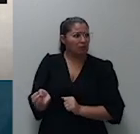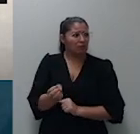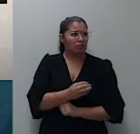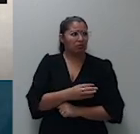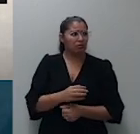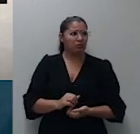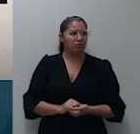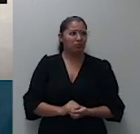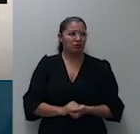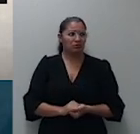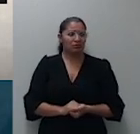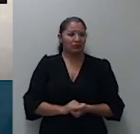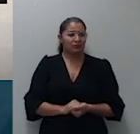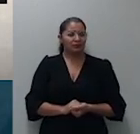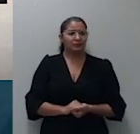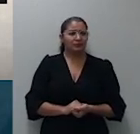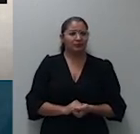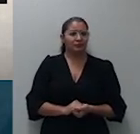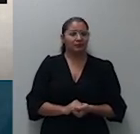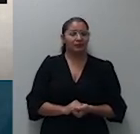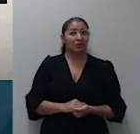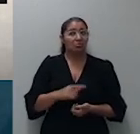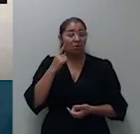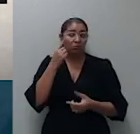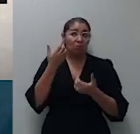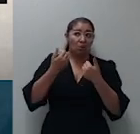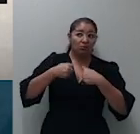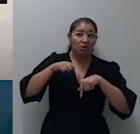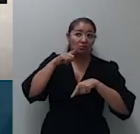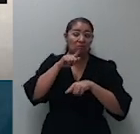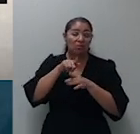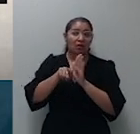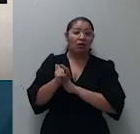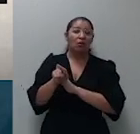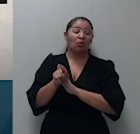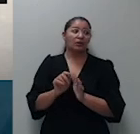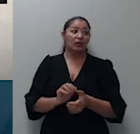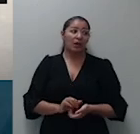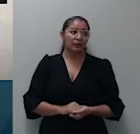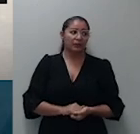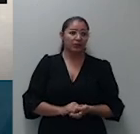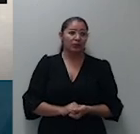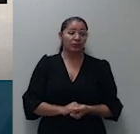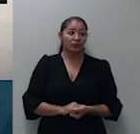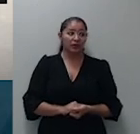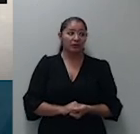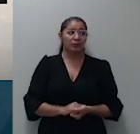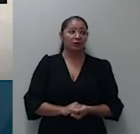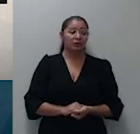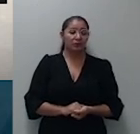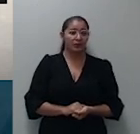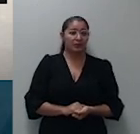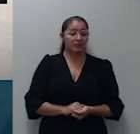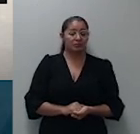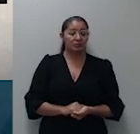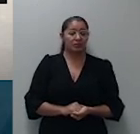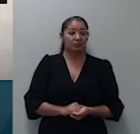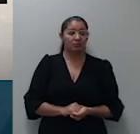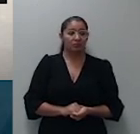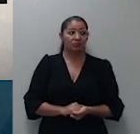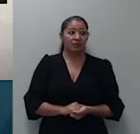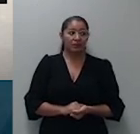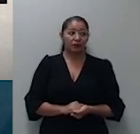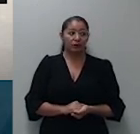de modo que pudesse eventualmente dela recorrer que faz agora no contexto deste recurso portanto a